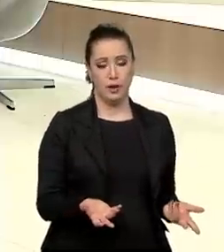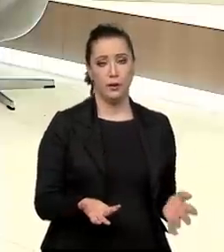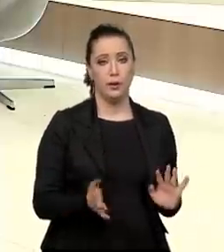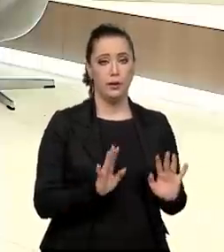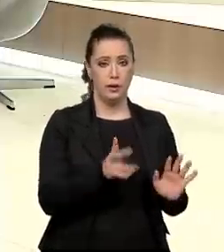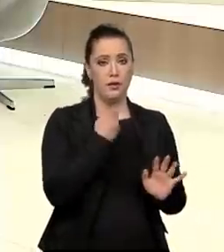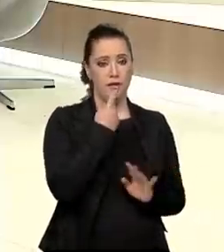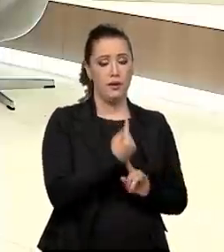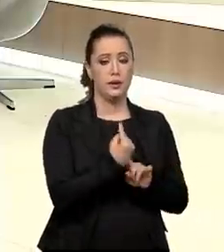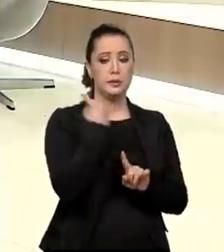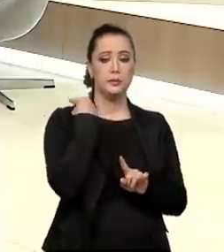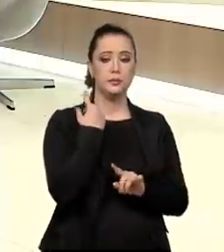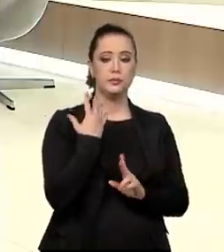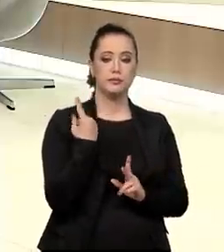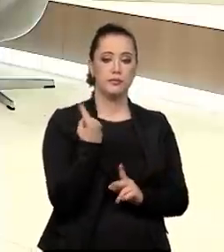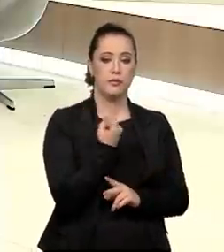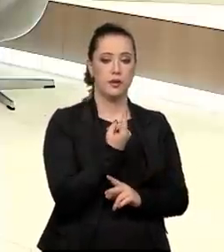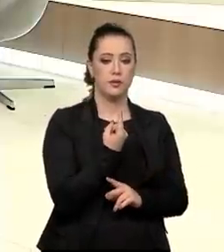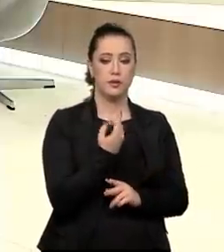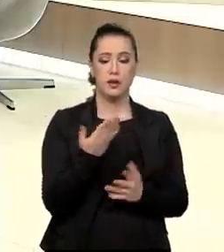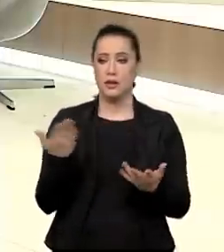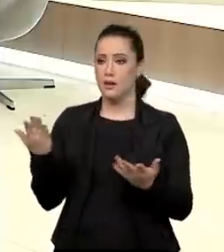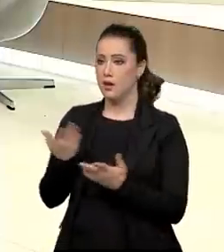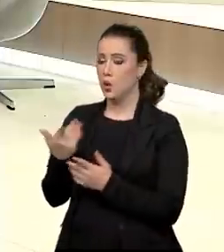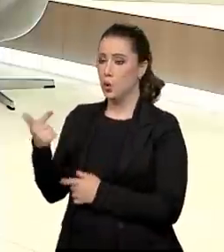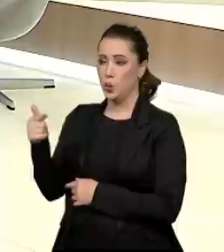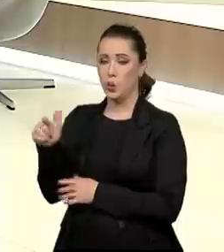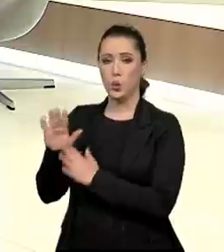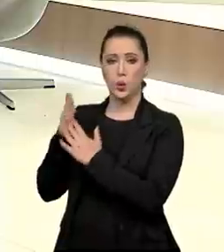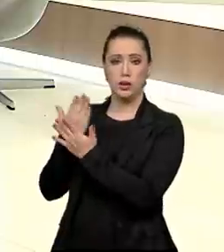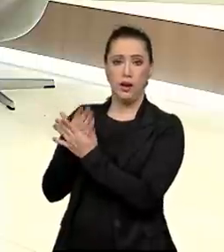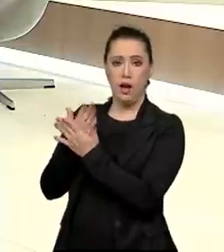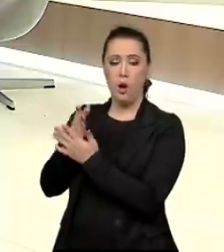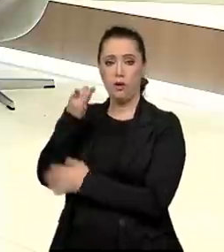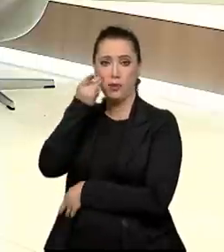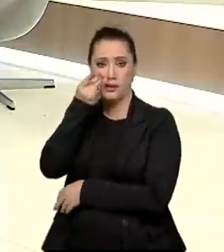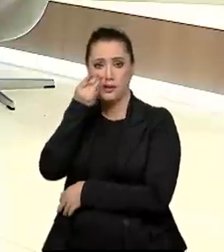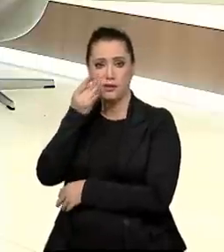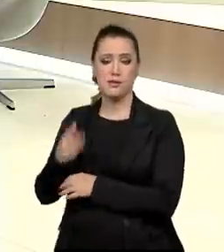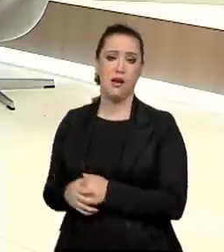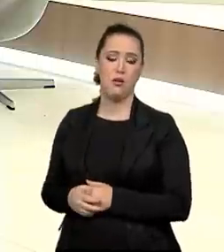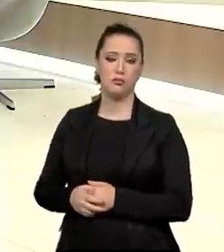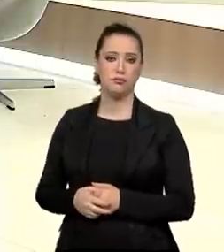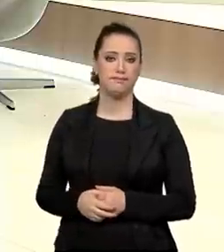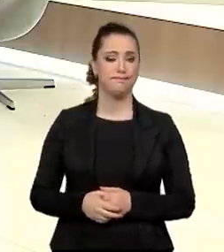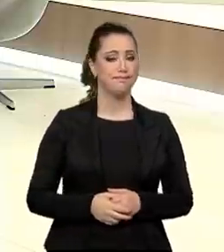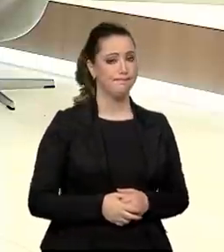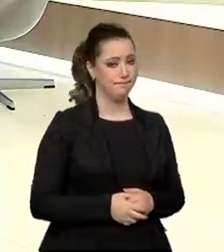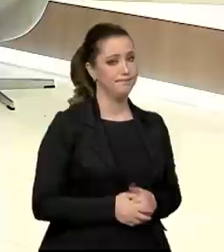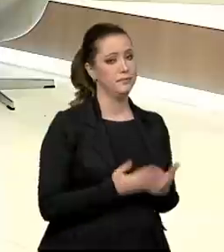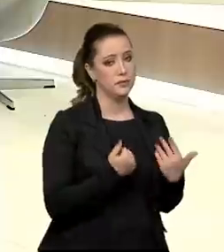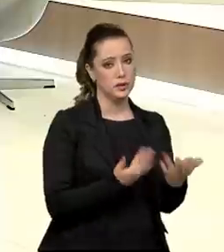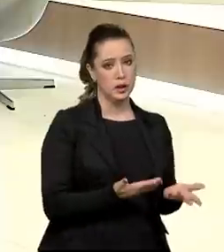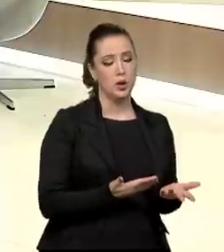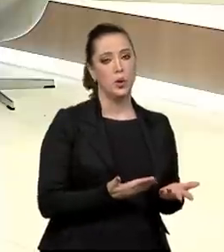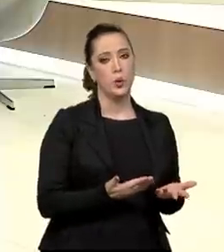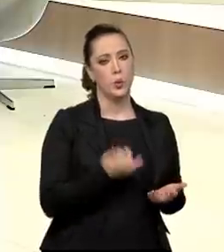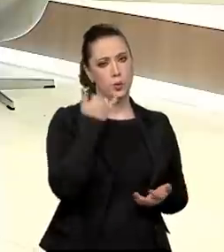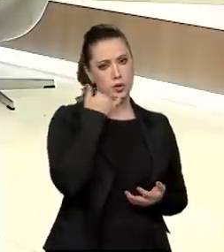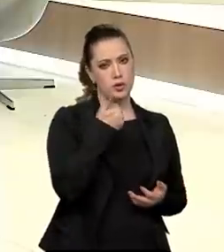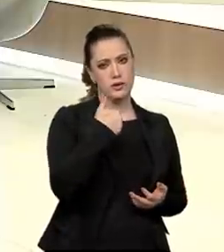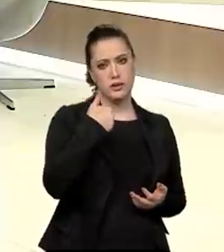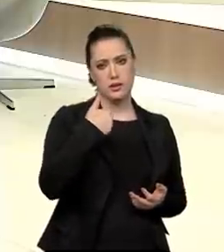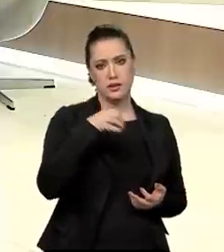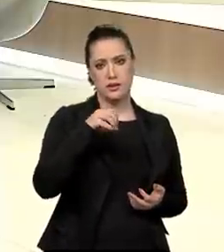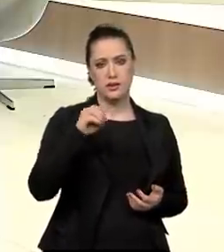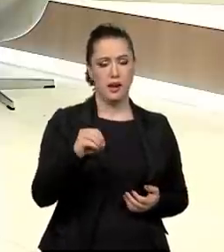eu digo, né? A tem hora presencial, né, Cate? Exatamente. O DISC-100, ele é um espelho, ele não retrata totalmente a realidade. A não teve